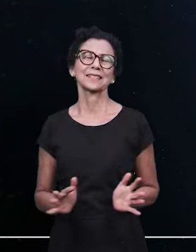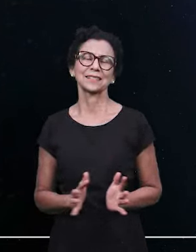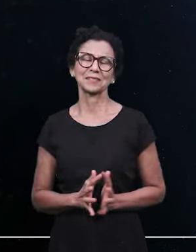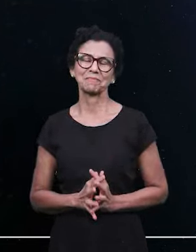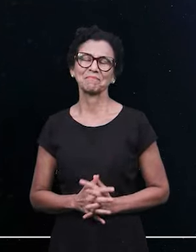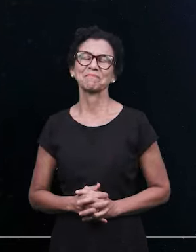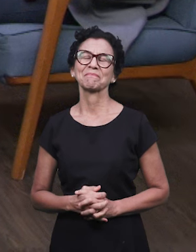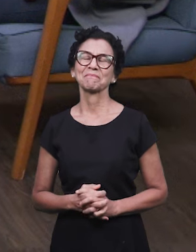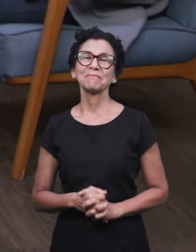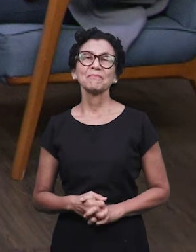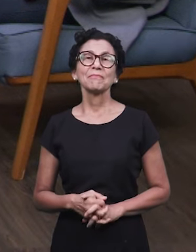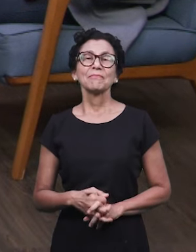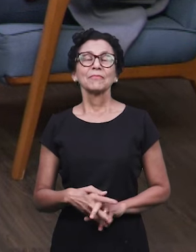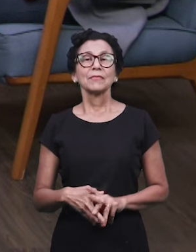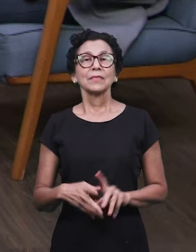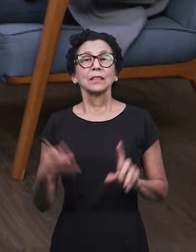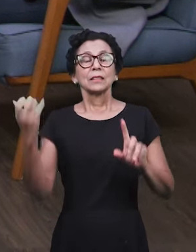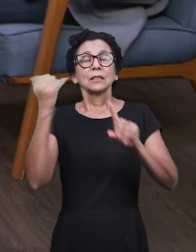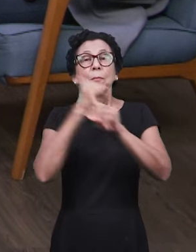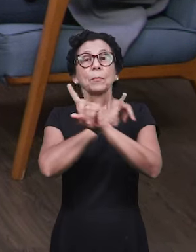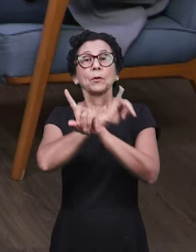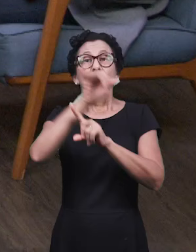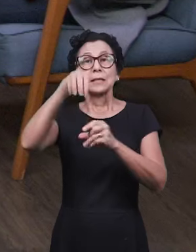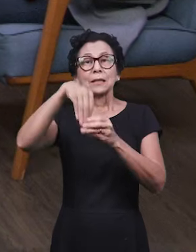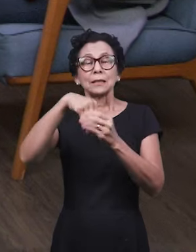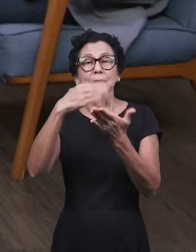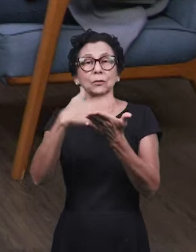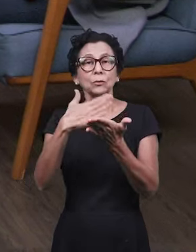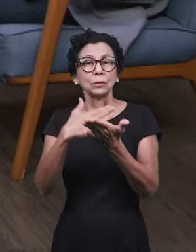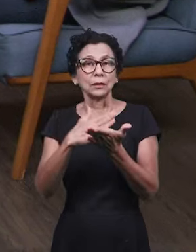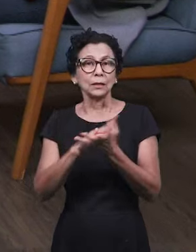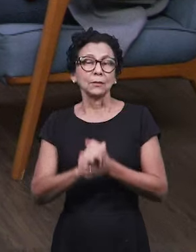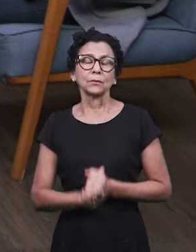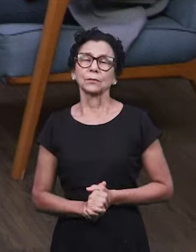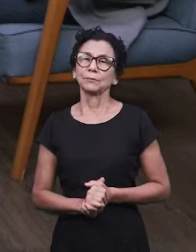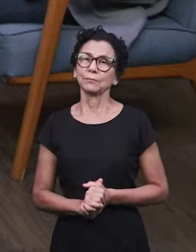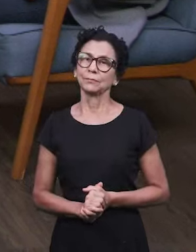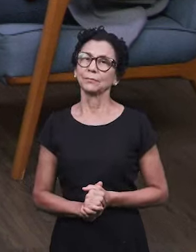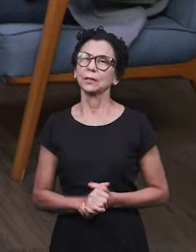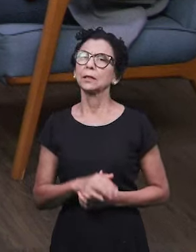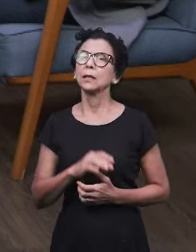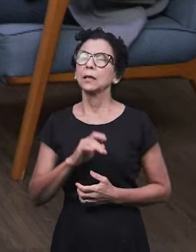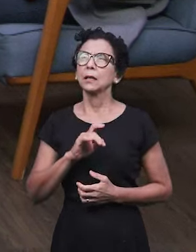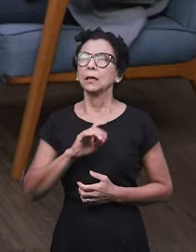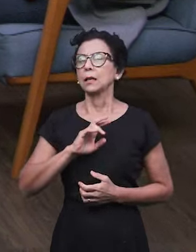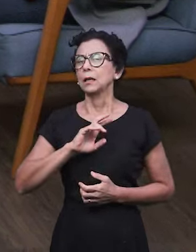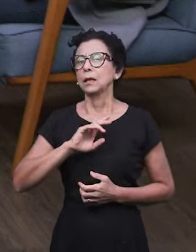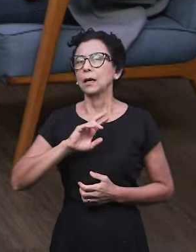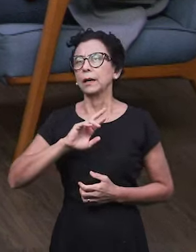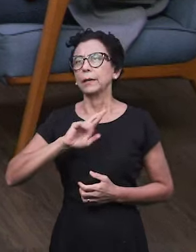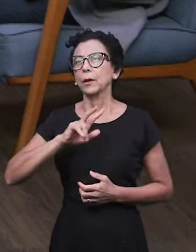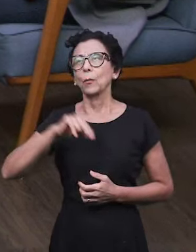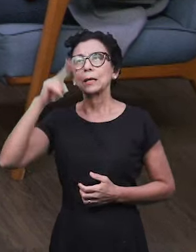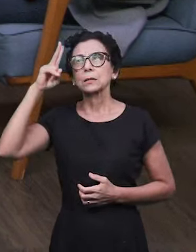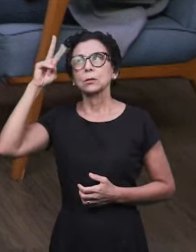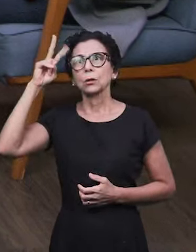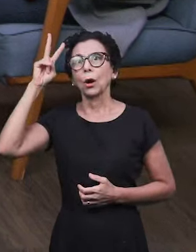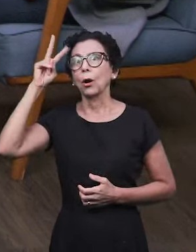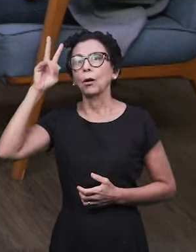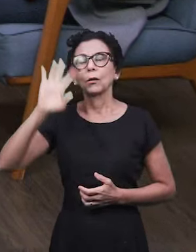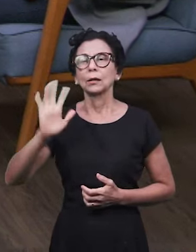você aborda esse aspecto da profecia do livro, você vai além da letra. Claro. A letra, ela limita